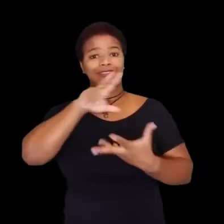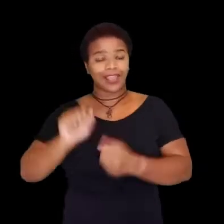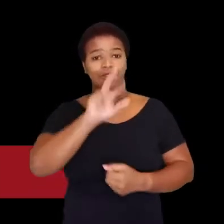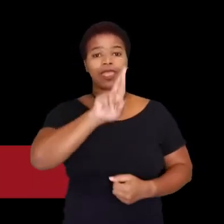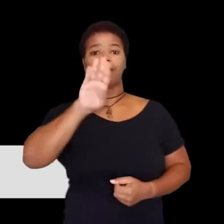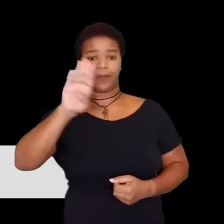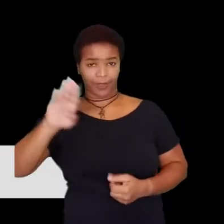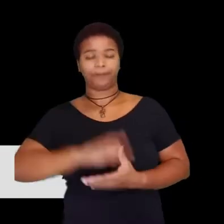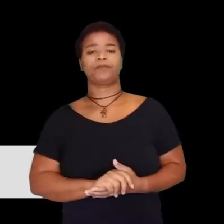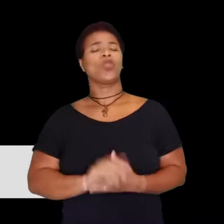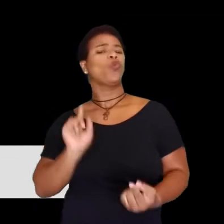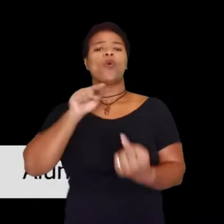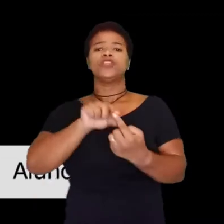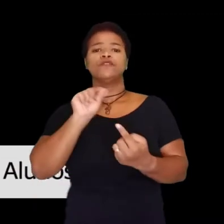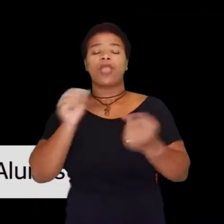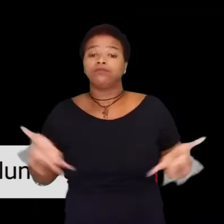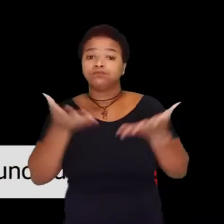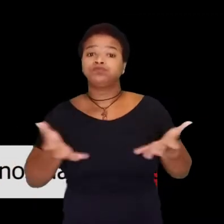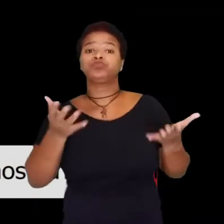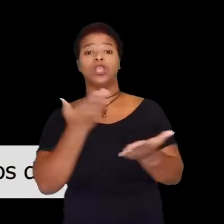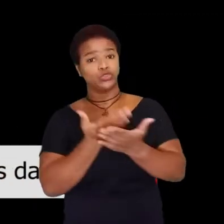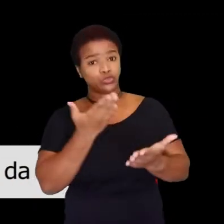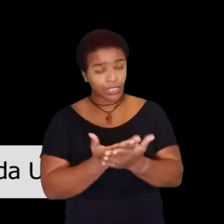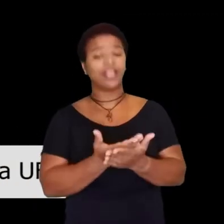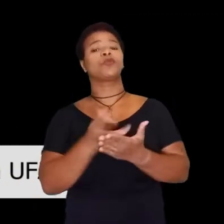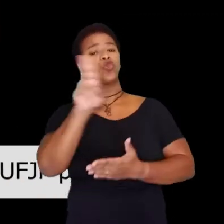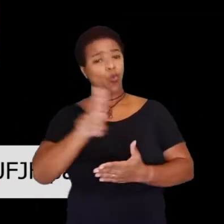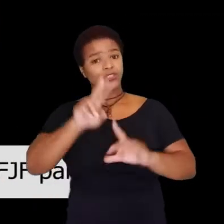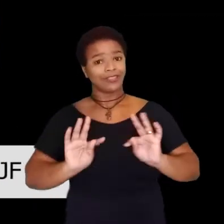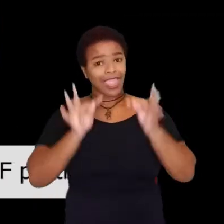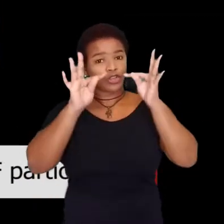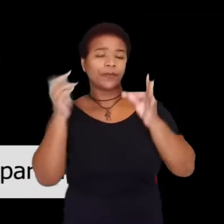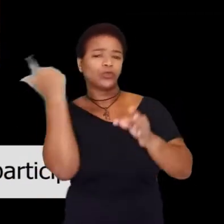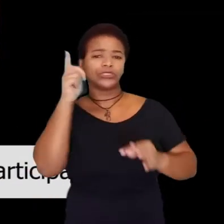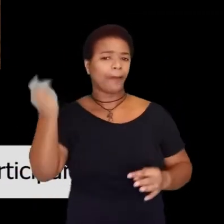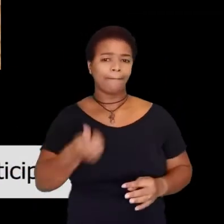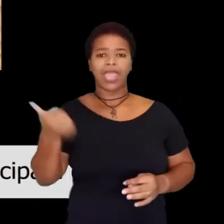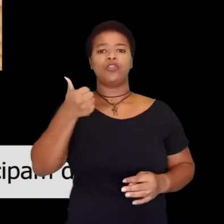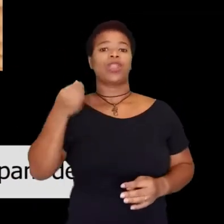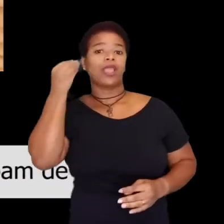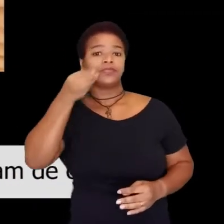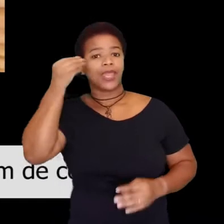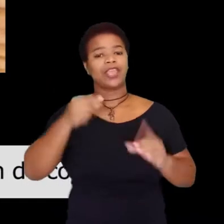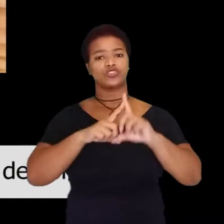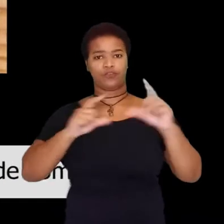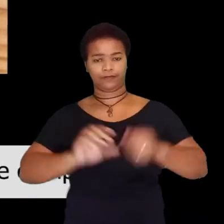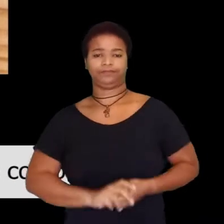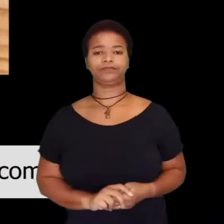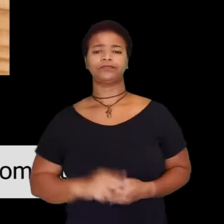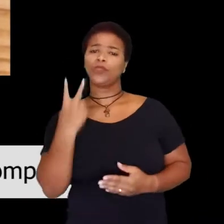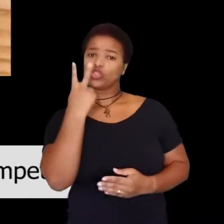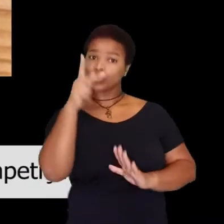O objetivo da competição é incentivar estudantes a criarem soluções que usam a tecnologia para melhorar a experiência universitária. Dois